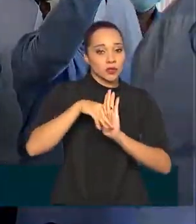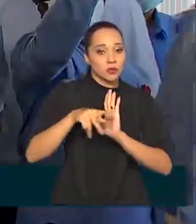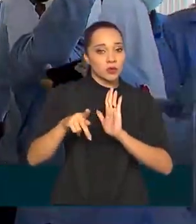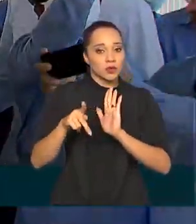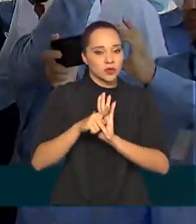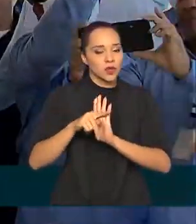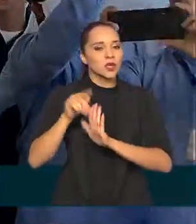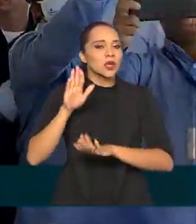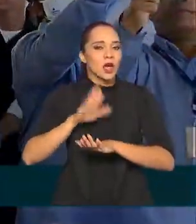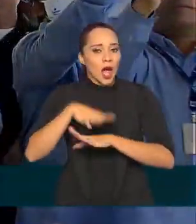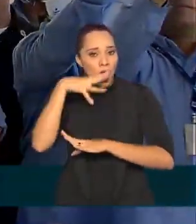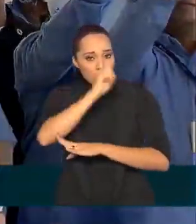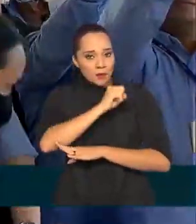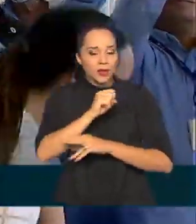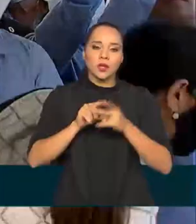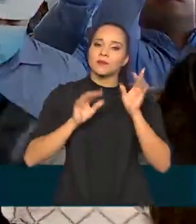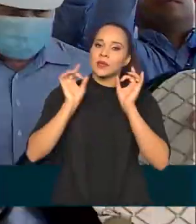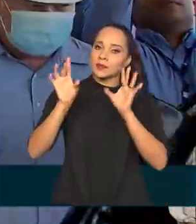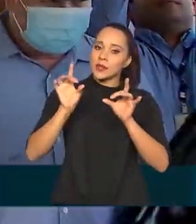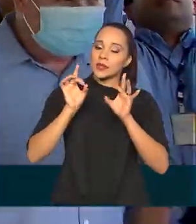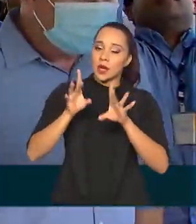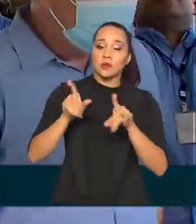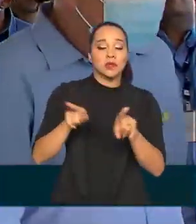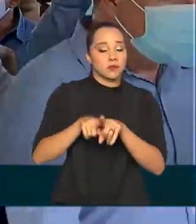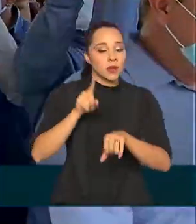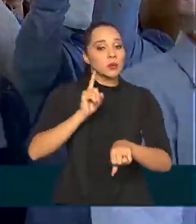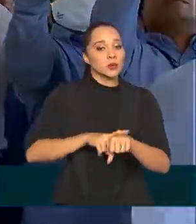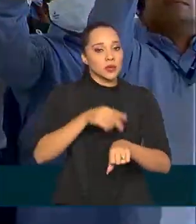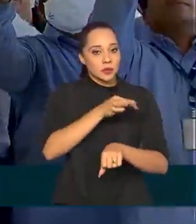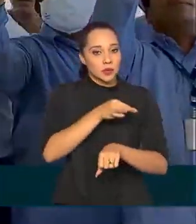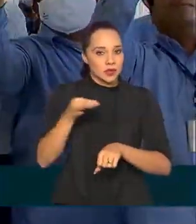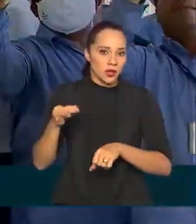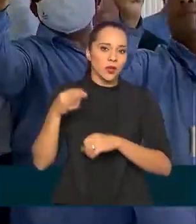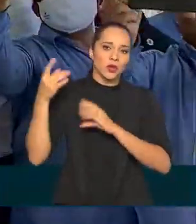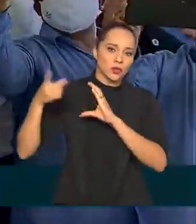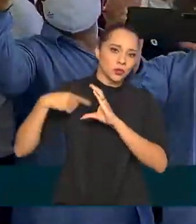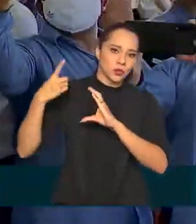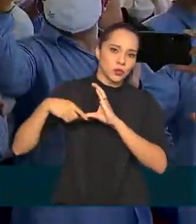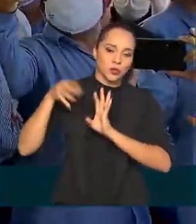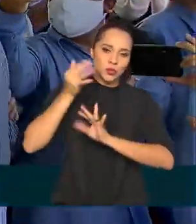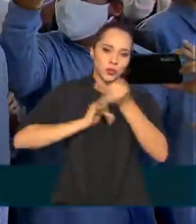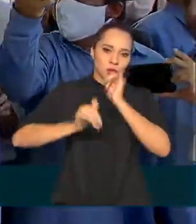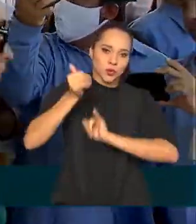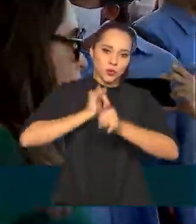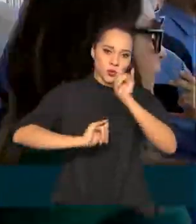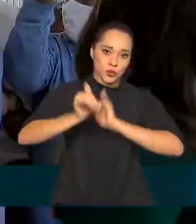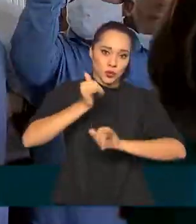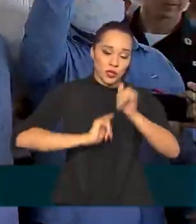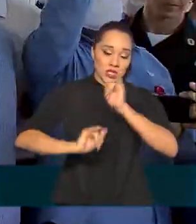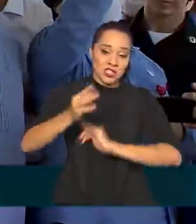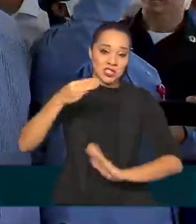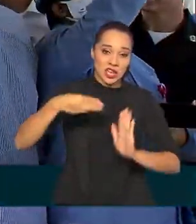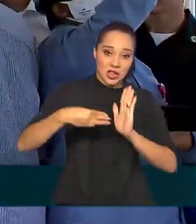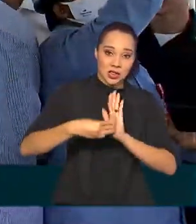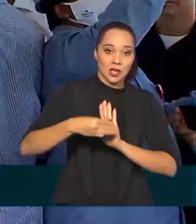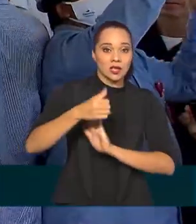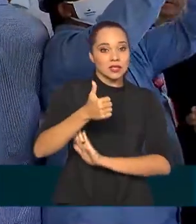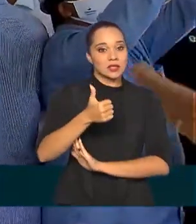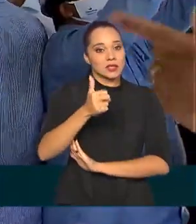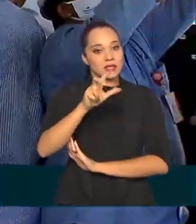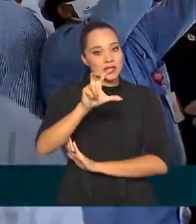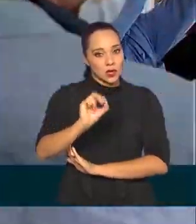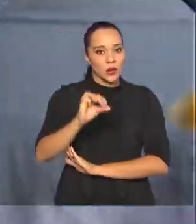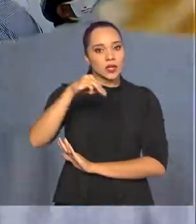forma célere, excepcional e temporária, de geração de energia elétrica no montante de até 150